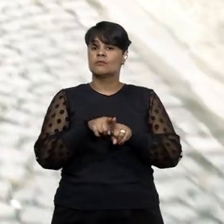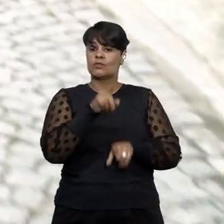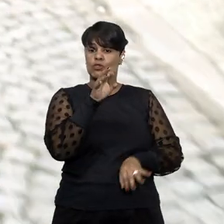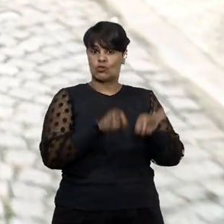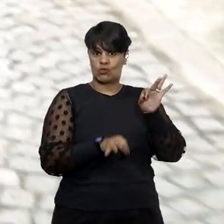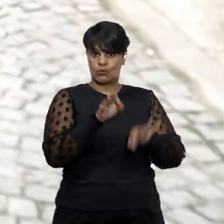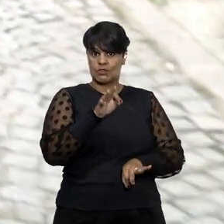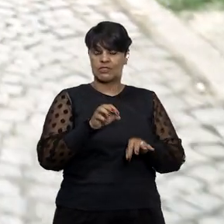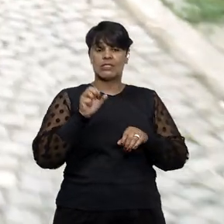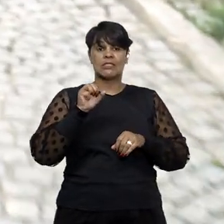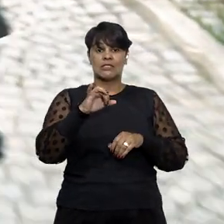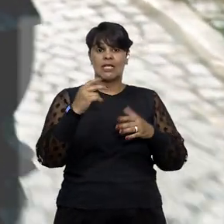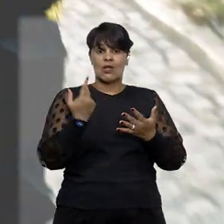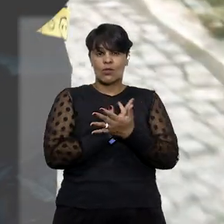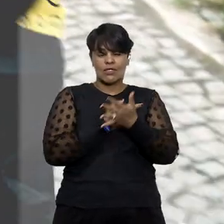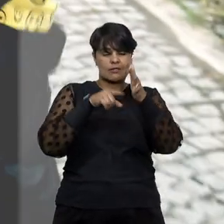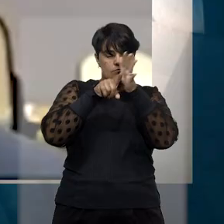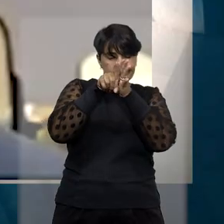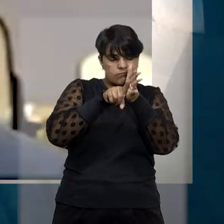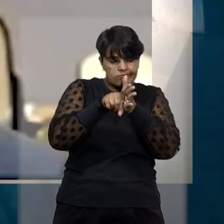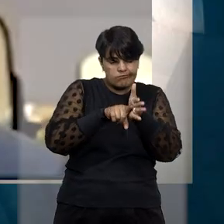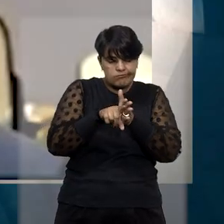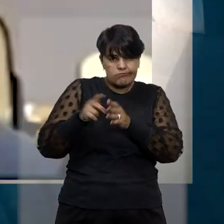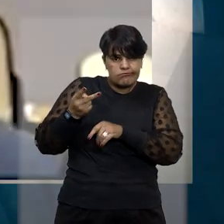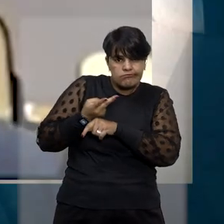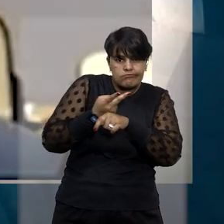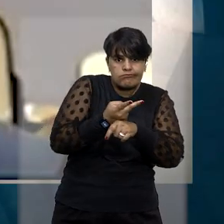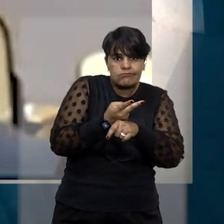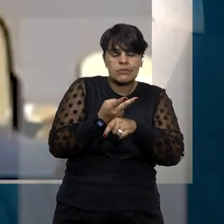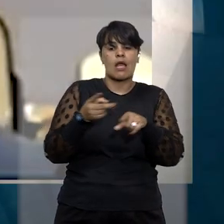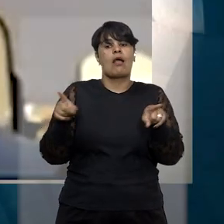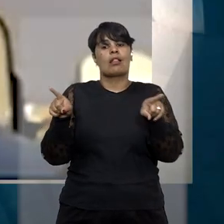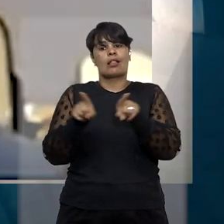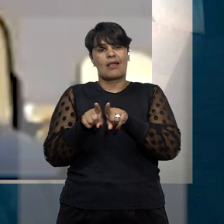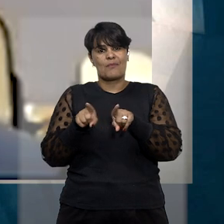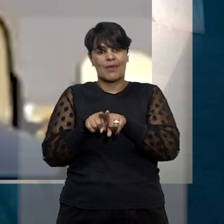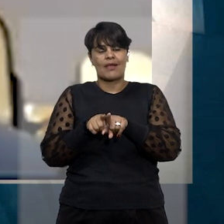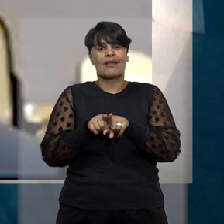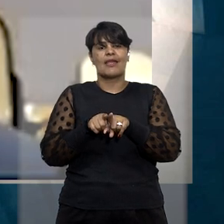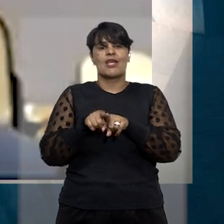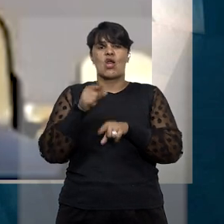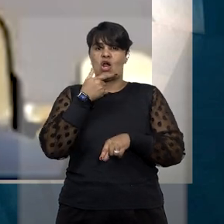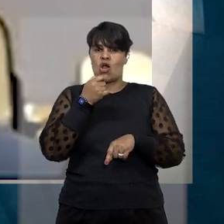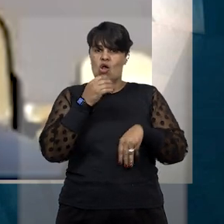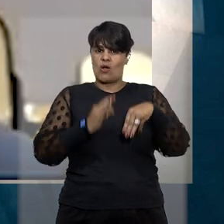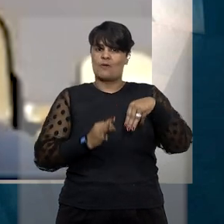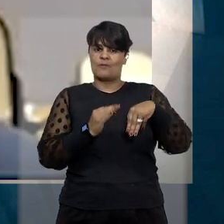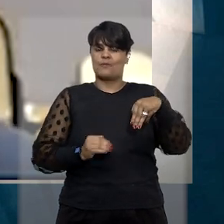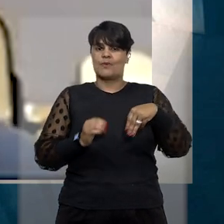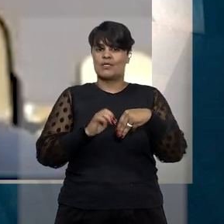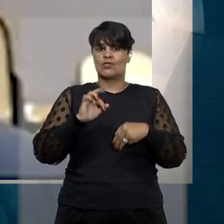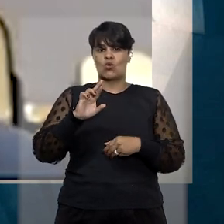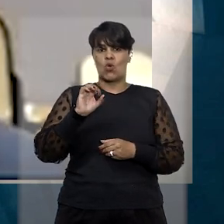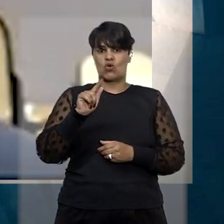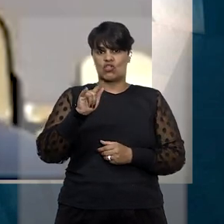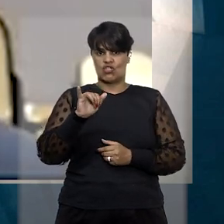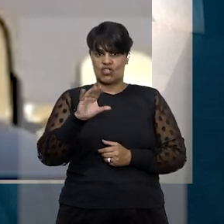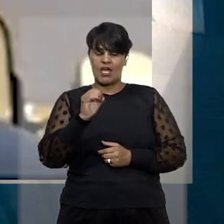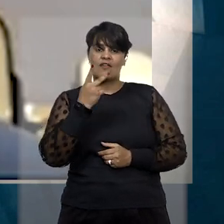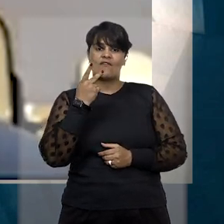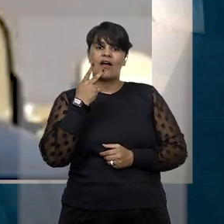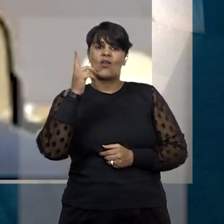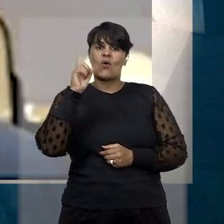relação às diligências investigativas, mas também marcou o que foi chamado pelo ministro Rogério Schietti Cruz de uma